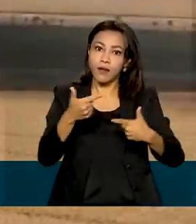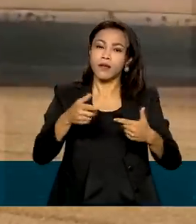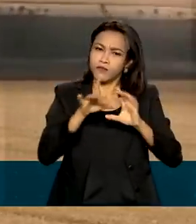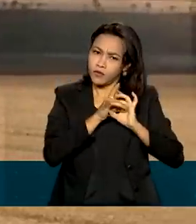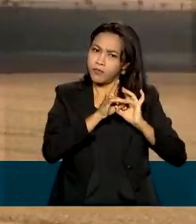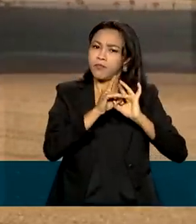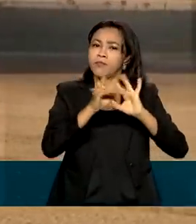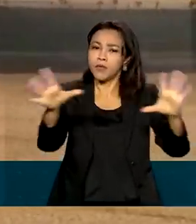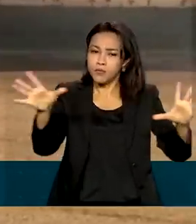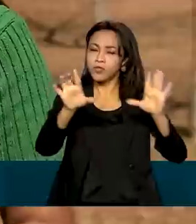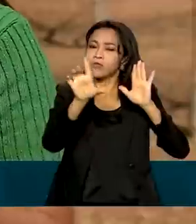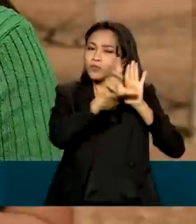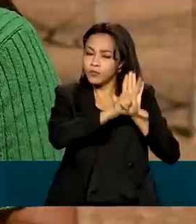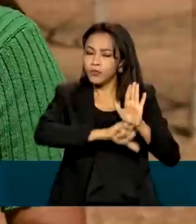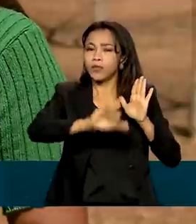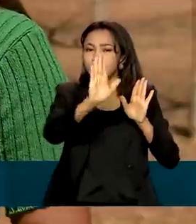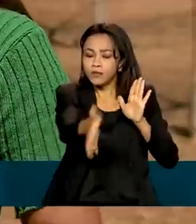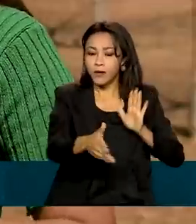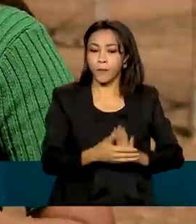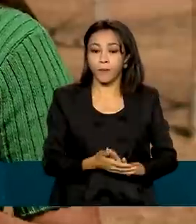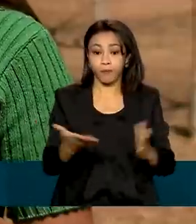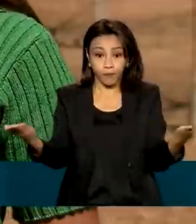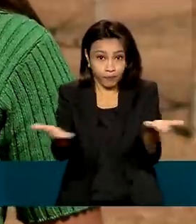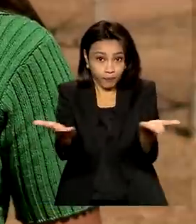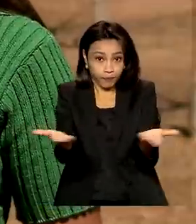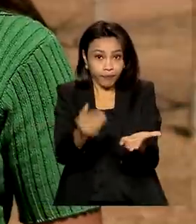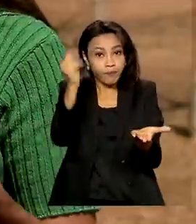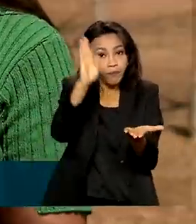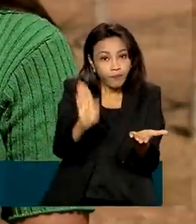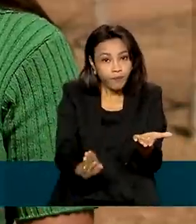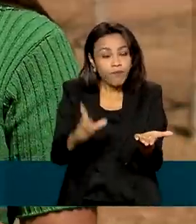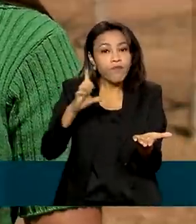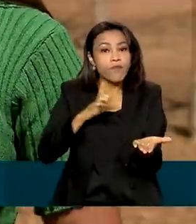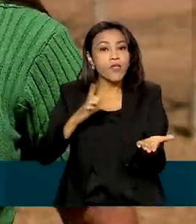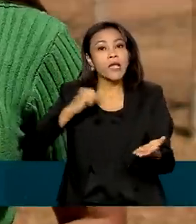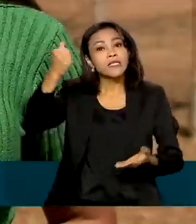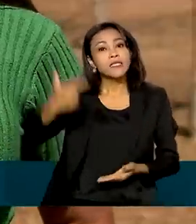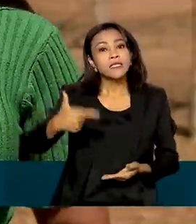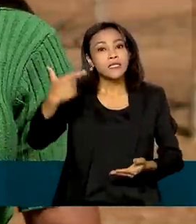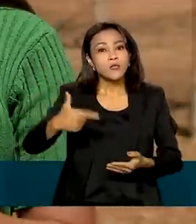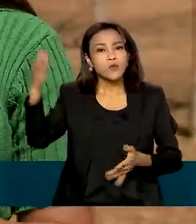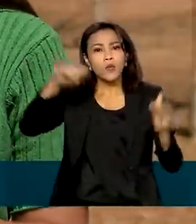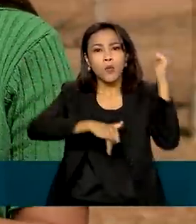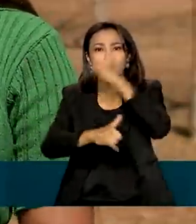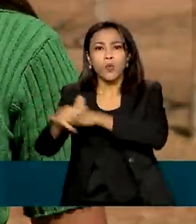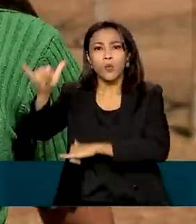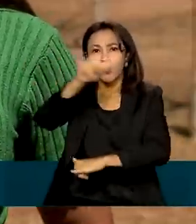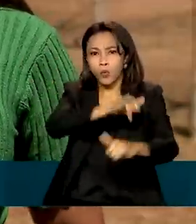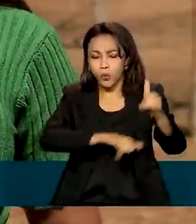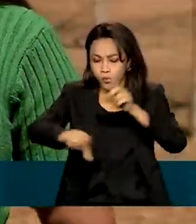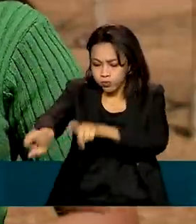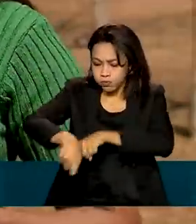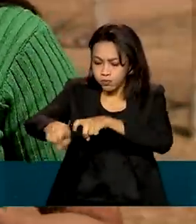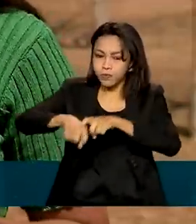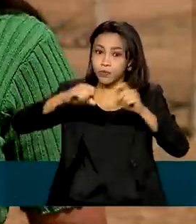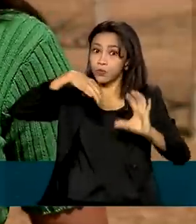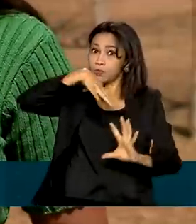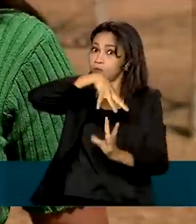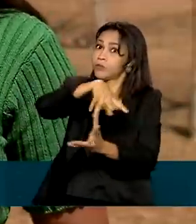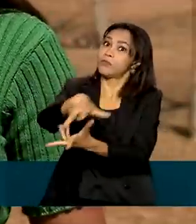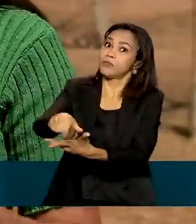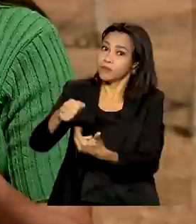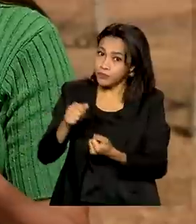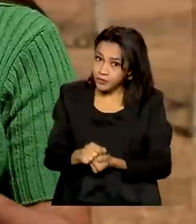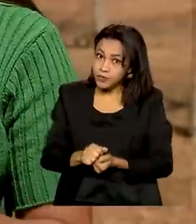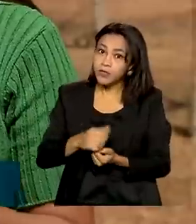autorizado por lei. Atualmente, o Brasil possui a segunda maior aviação agrícola do planeta, com mais de